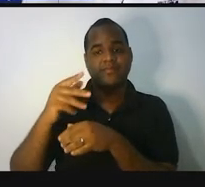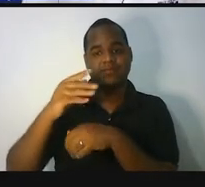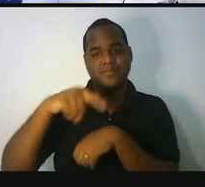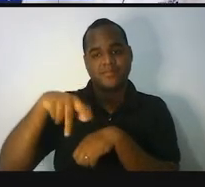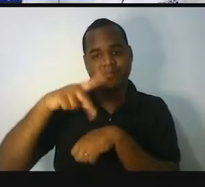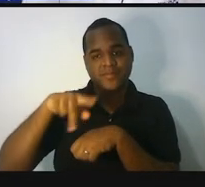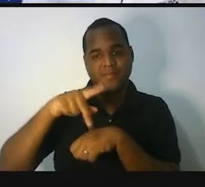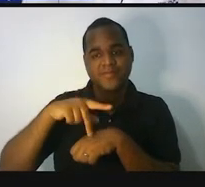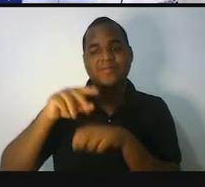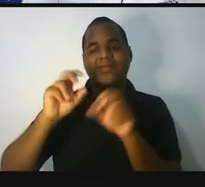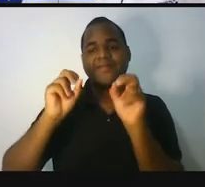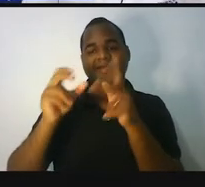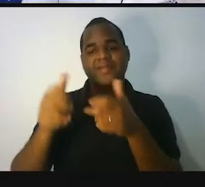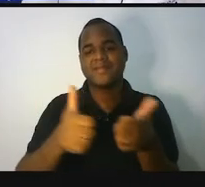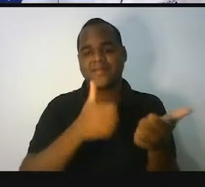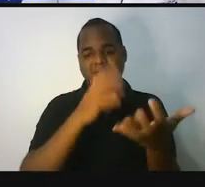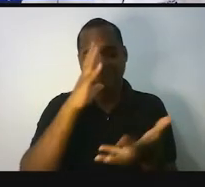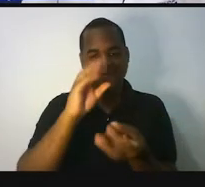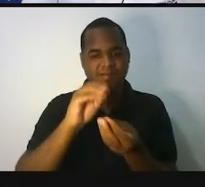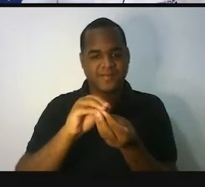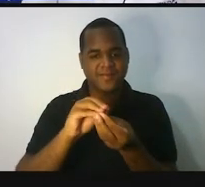professor, então, entendi.